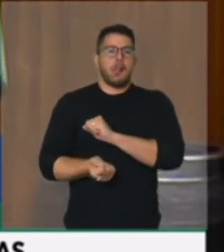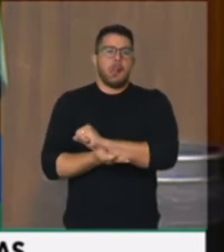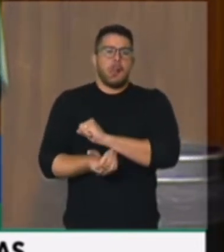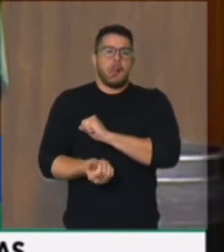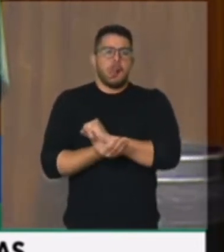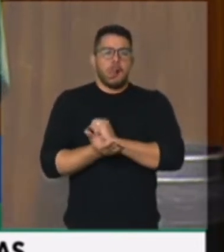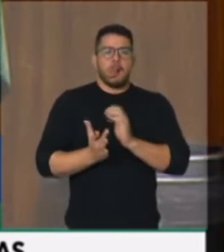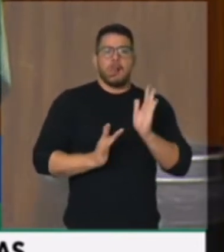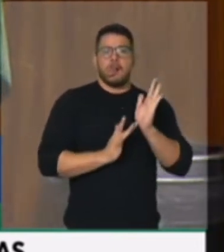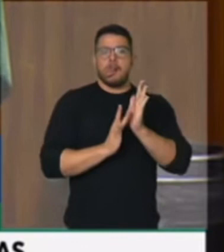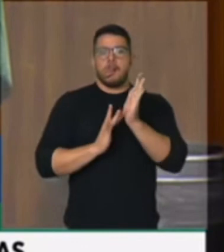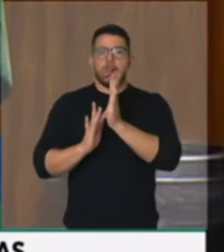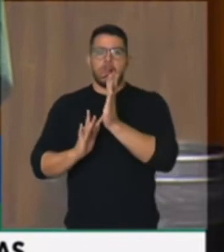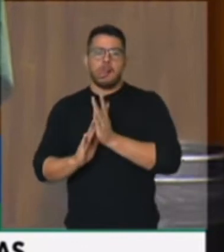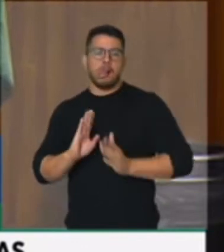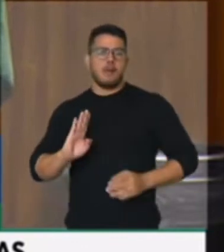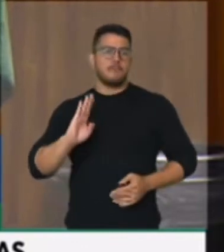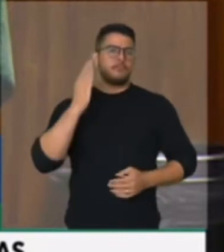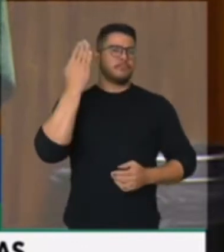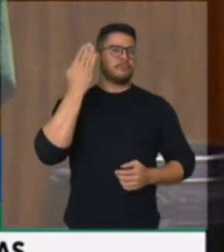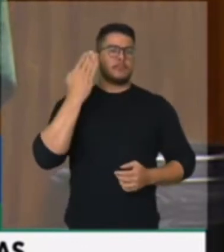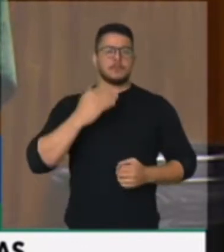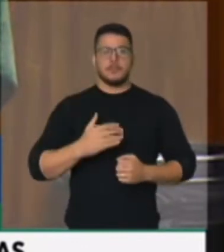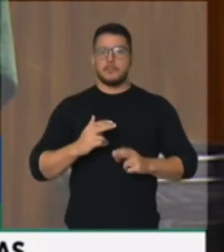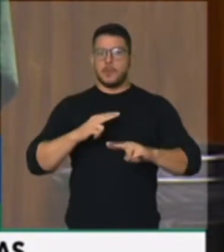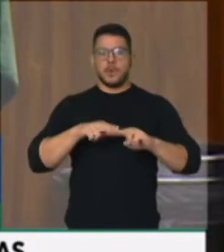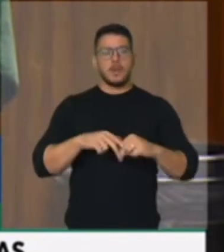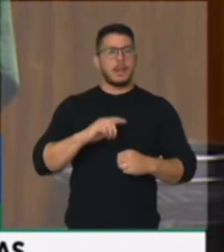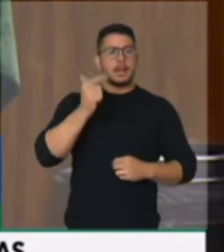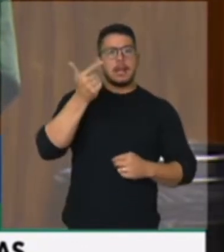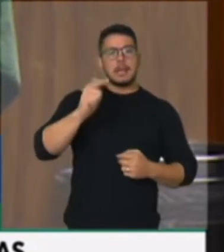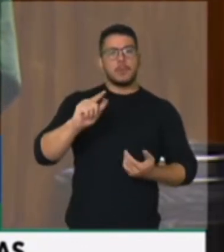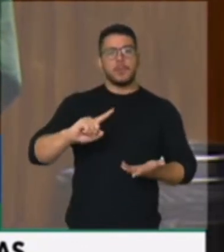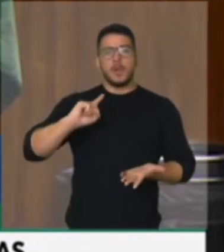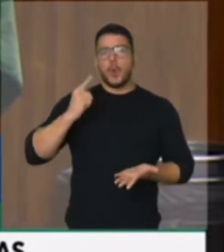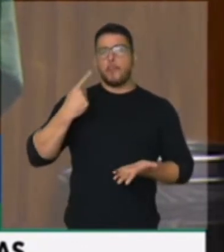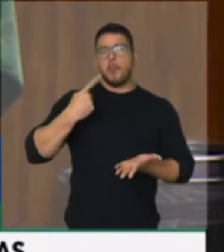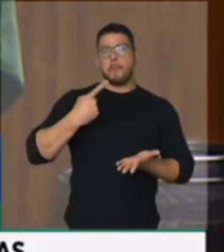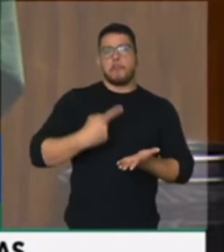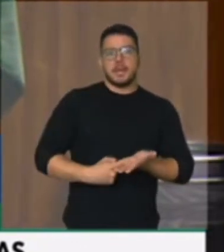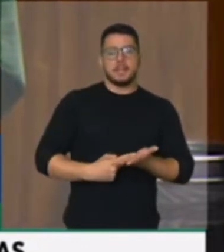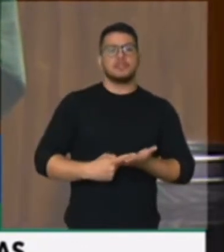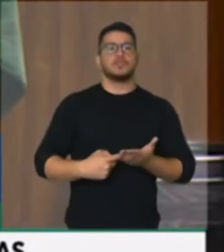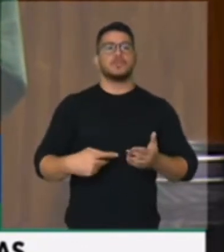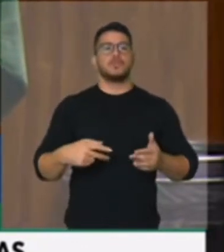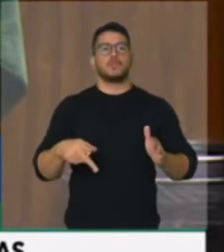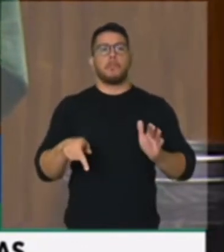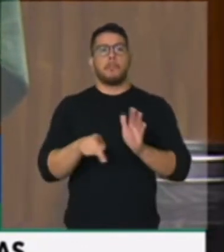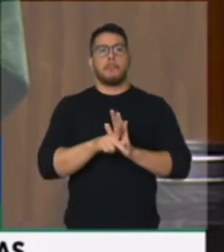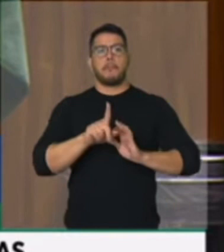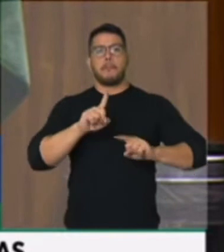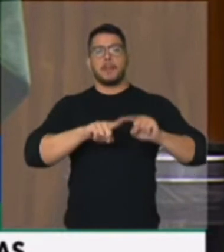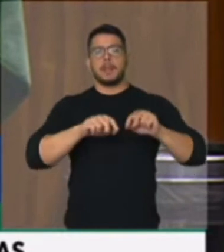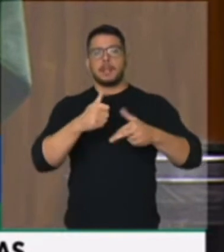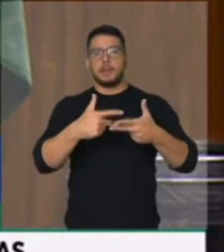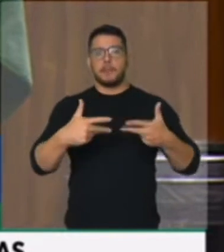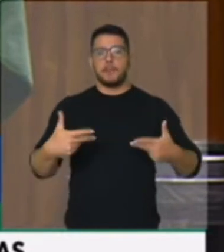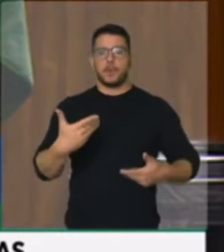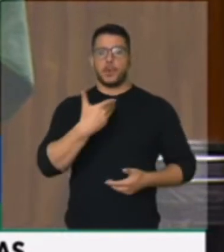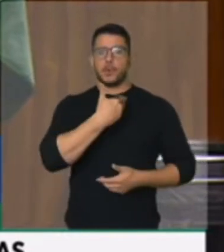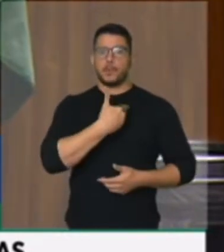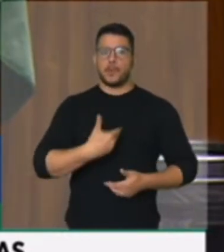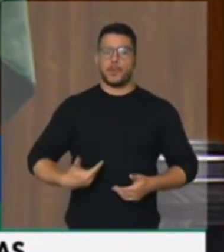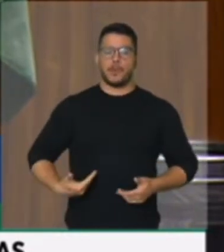do povo brasileiro, de quem não tem compromisso com o patrimônio público, de quem não tem compromisso com os